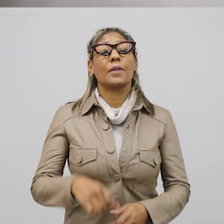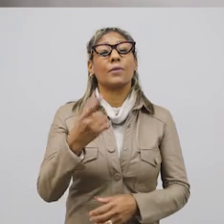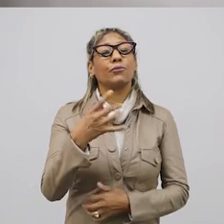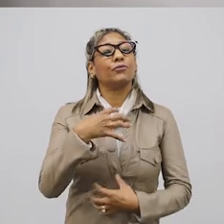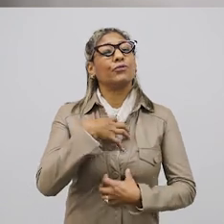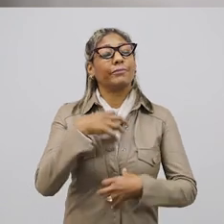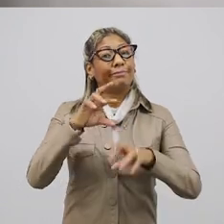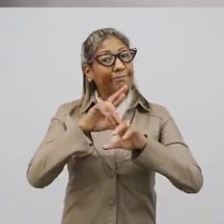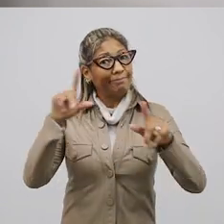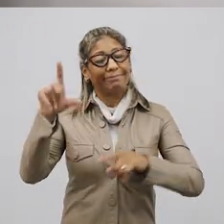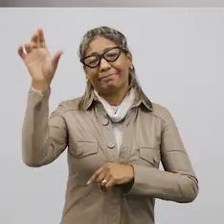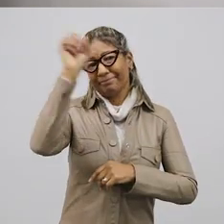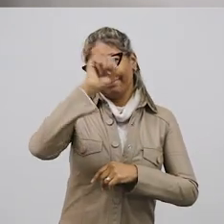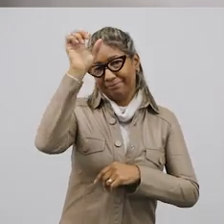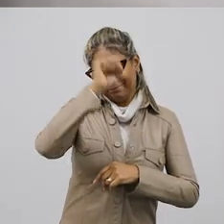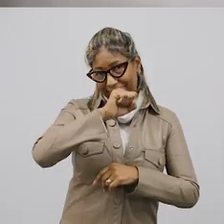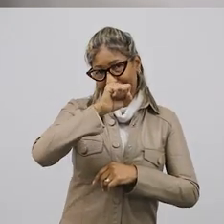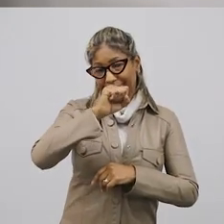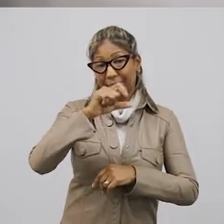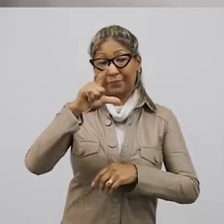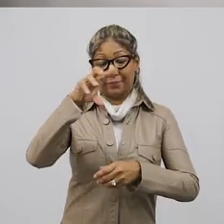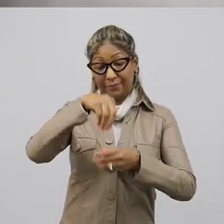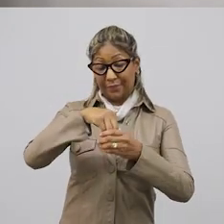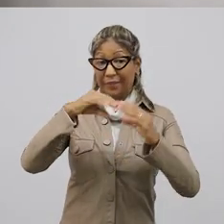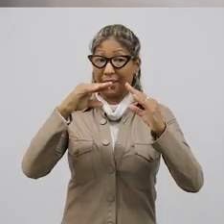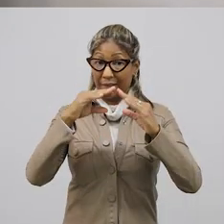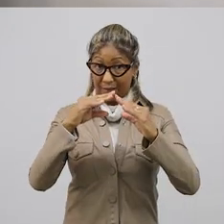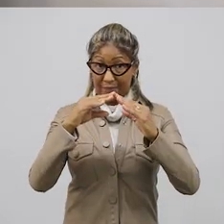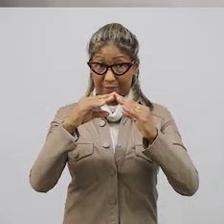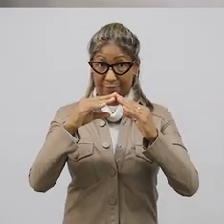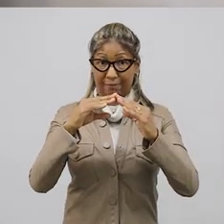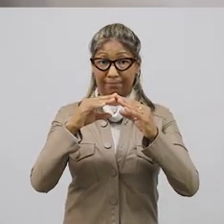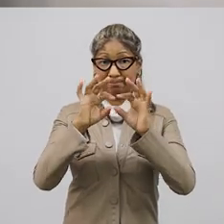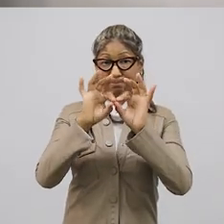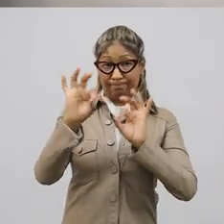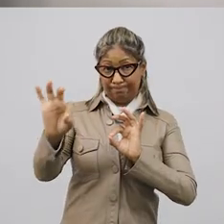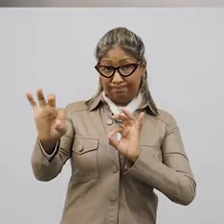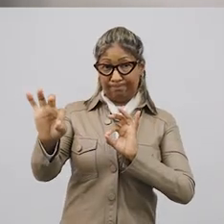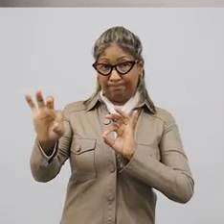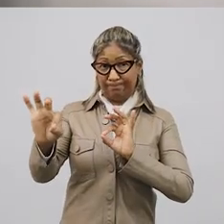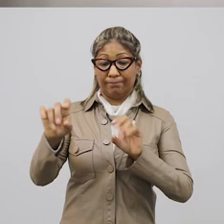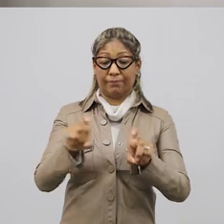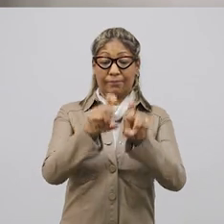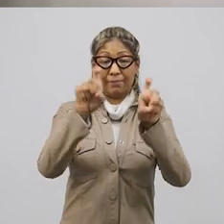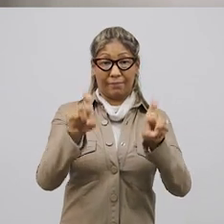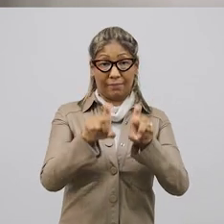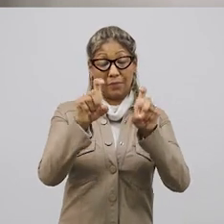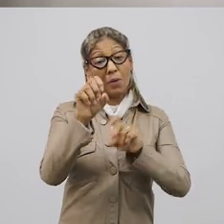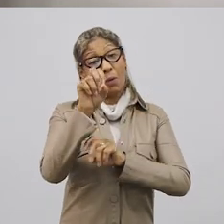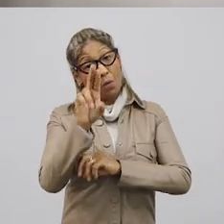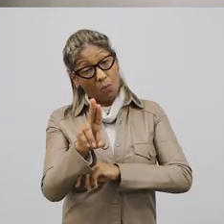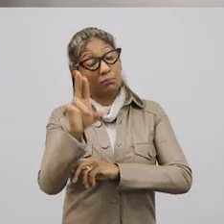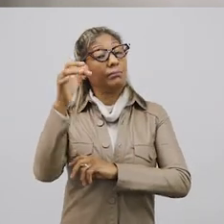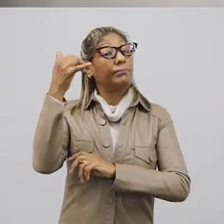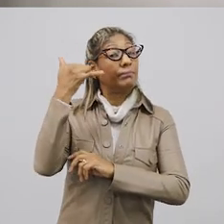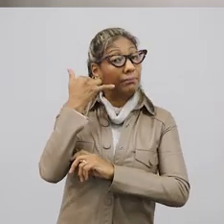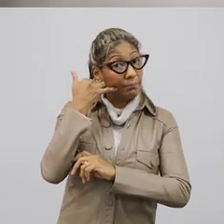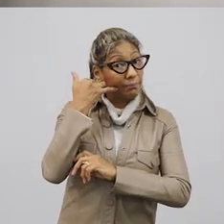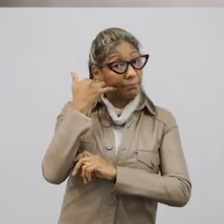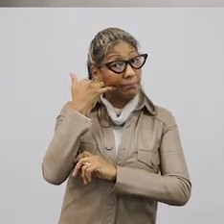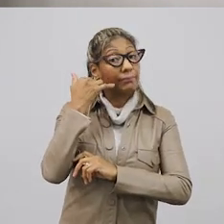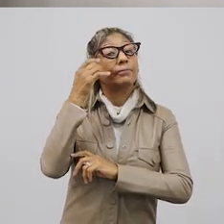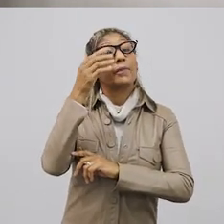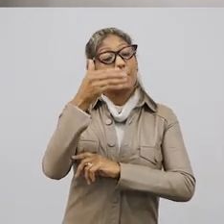Uma maneira diferente de aprender, em casa e de forma remota, pelo computador ou através do